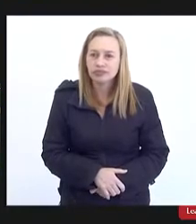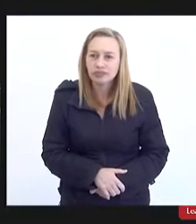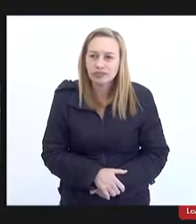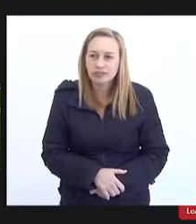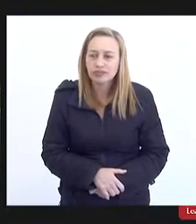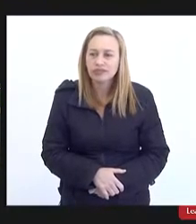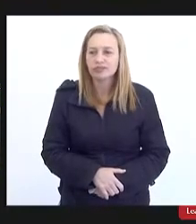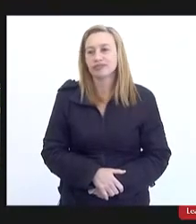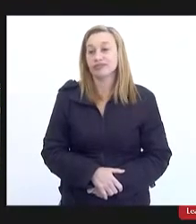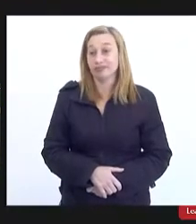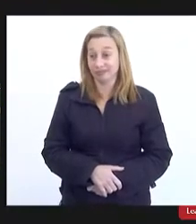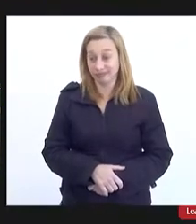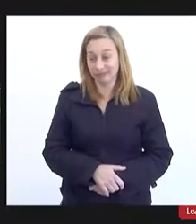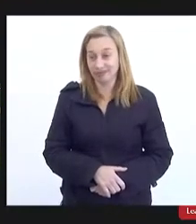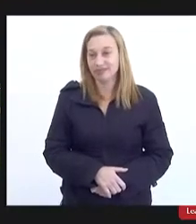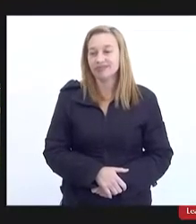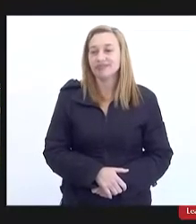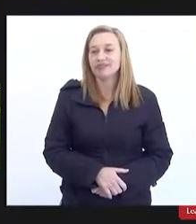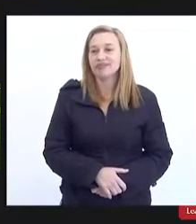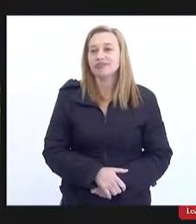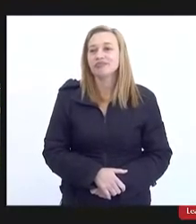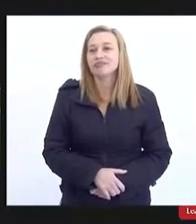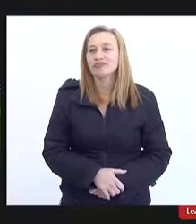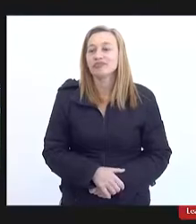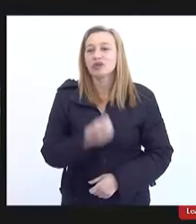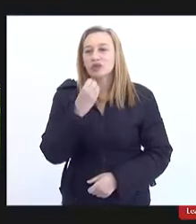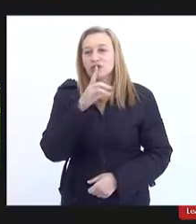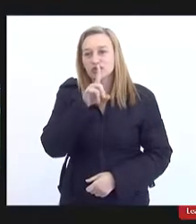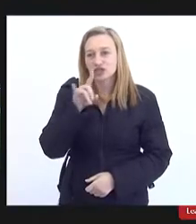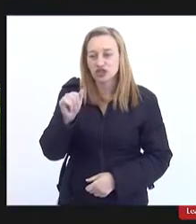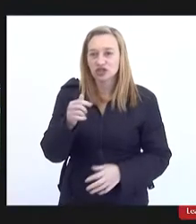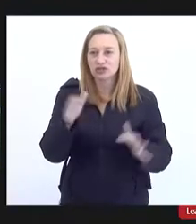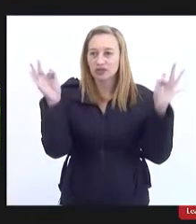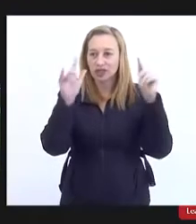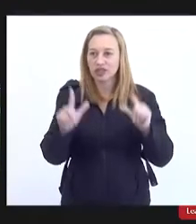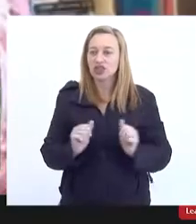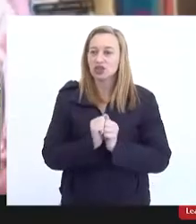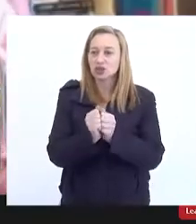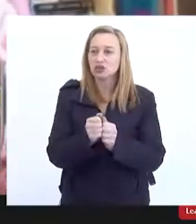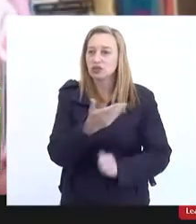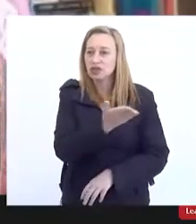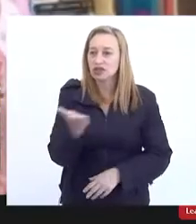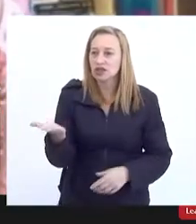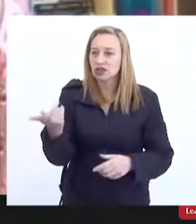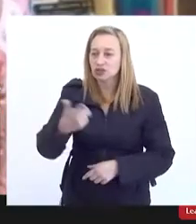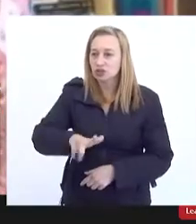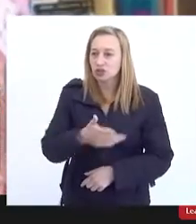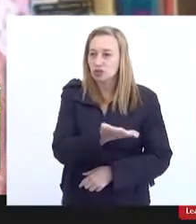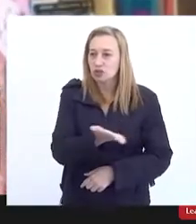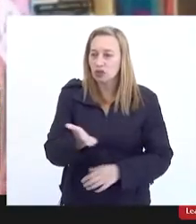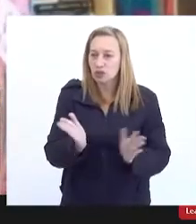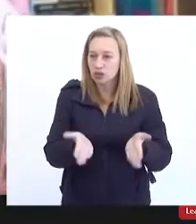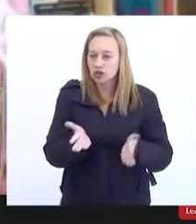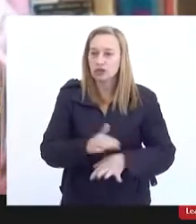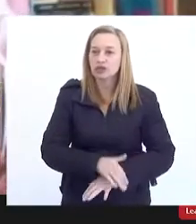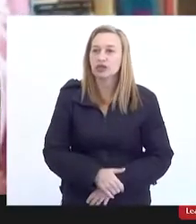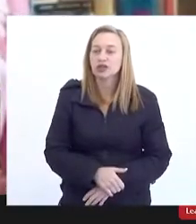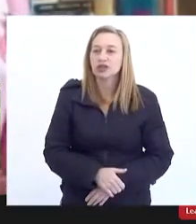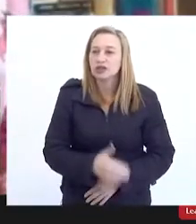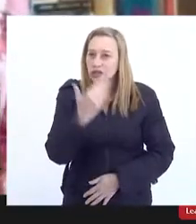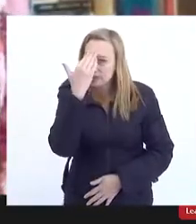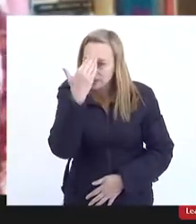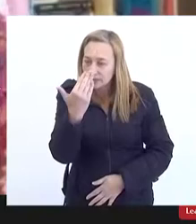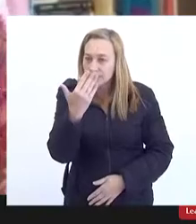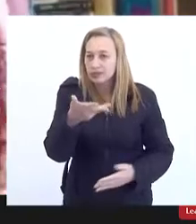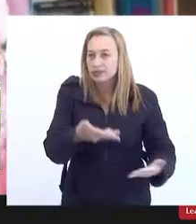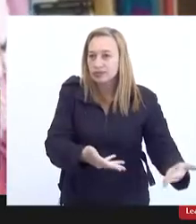nossa, essa pessoa, mas, bom dia, estou muito feliz de estar com vocês aqui novamente hoje e agradeço o